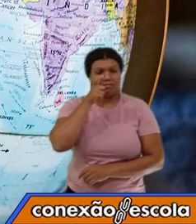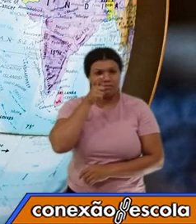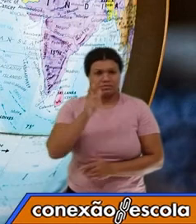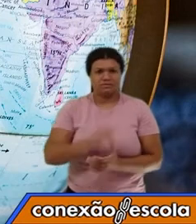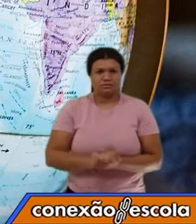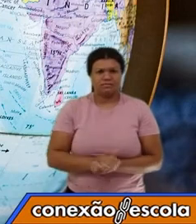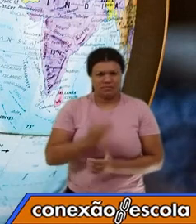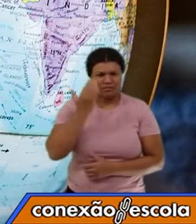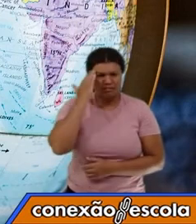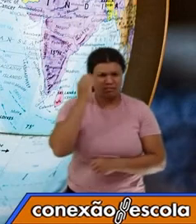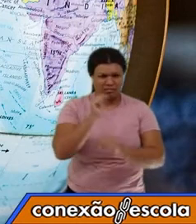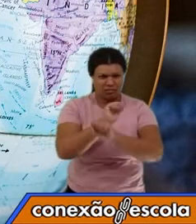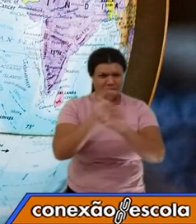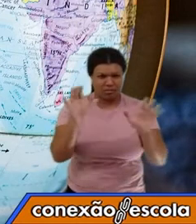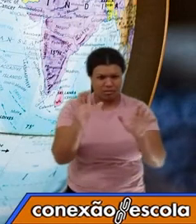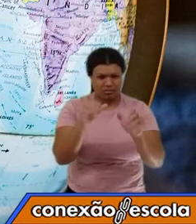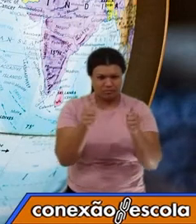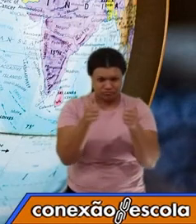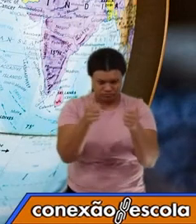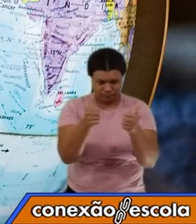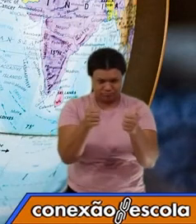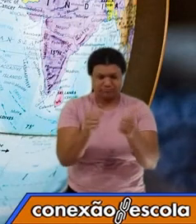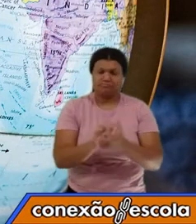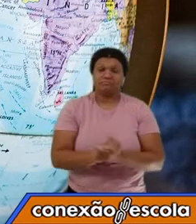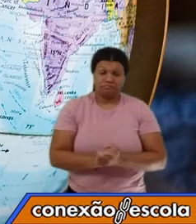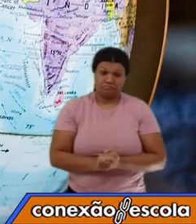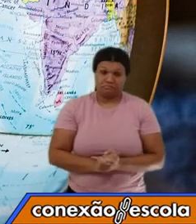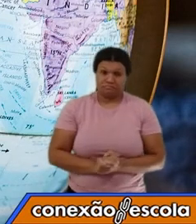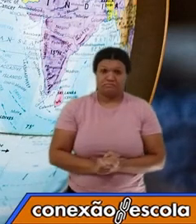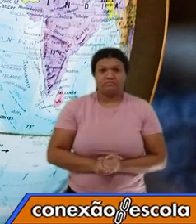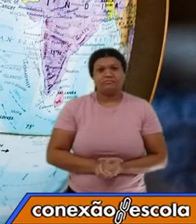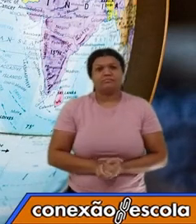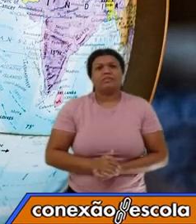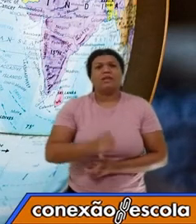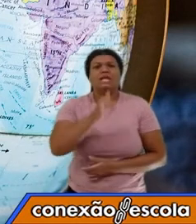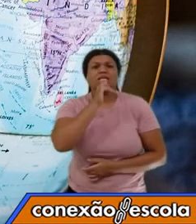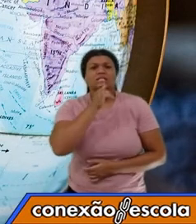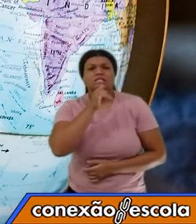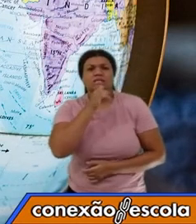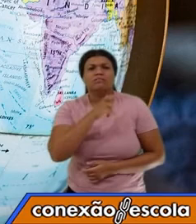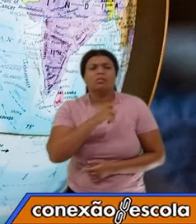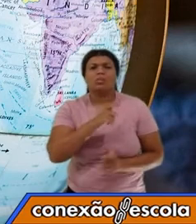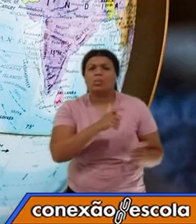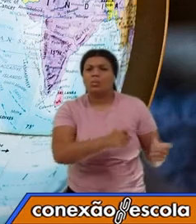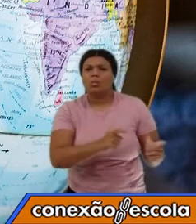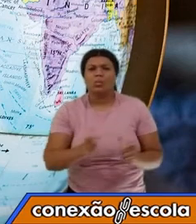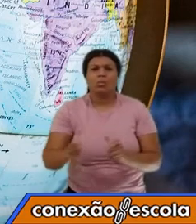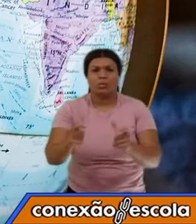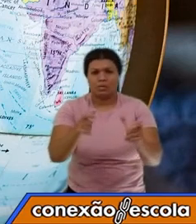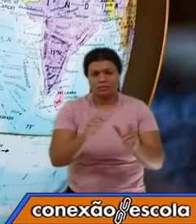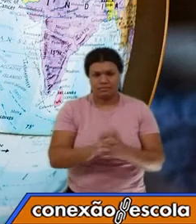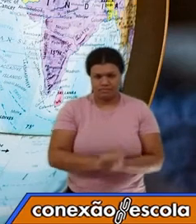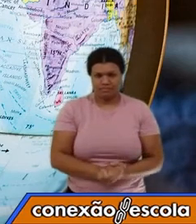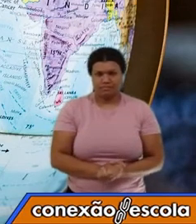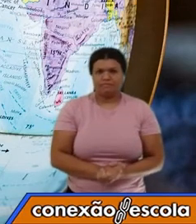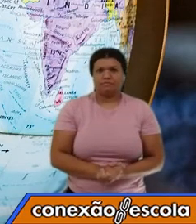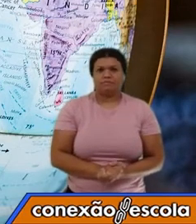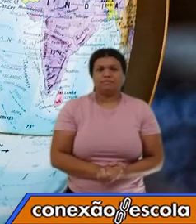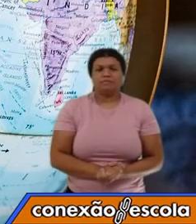Estão entendendo até agora? Beleza? Joia! Exemplos de lugares. Quais são eles?